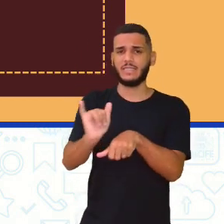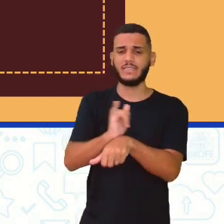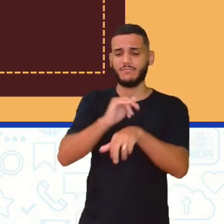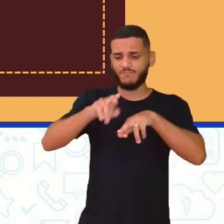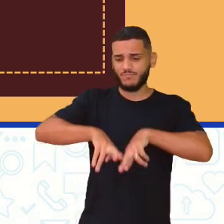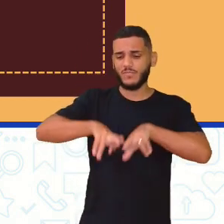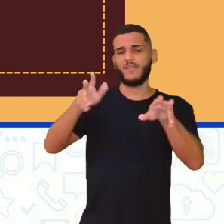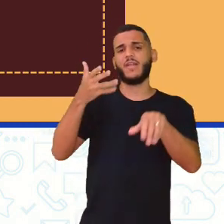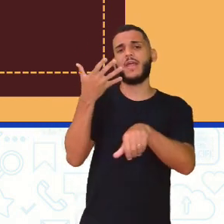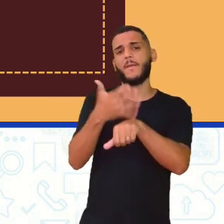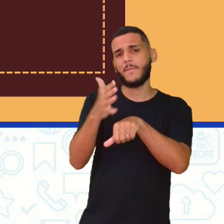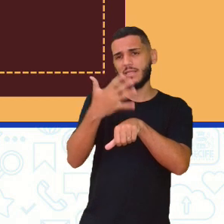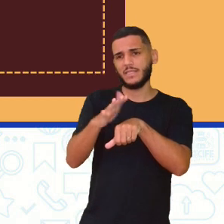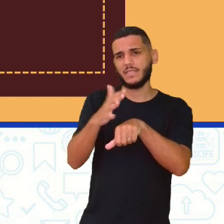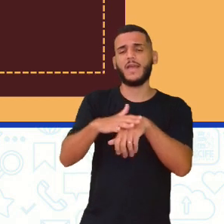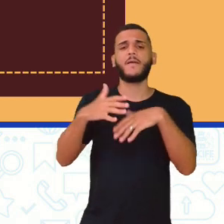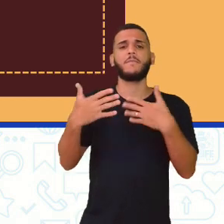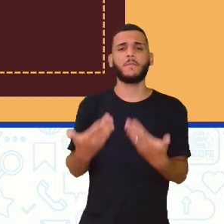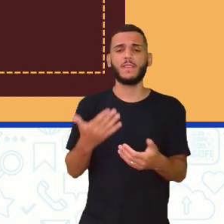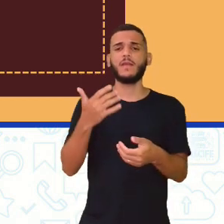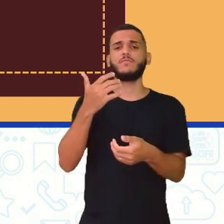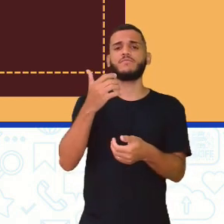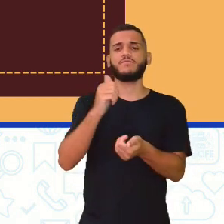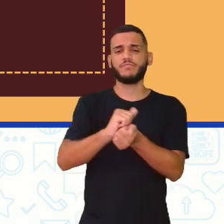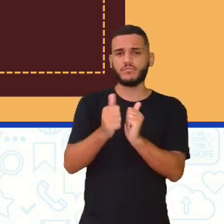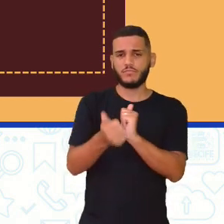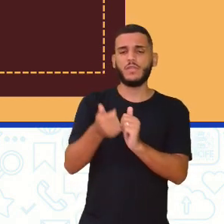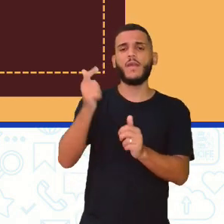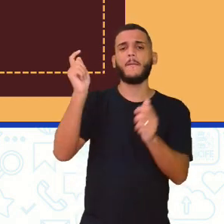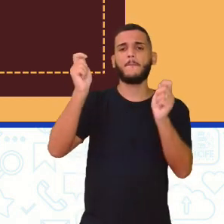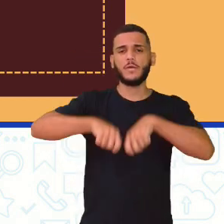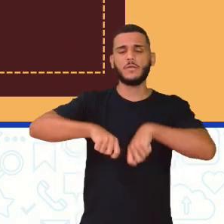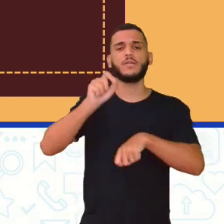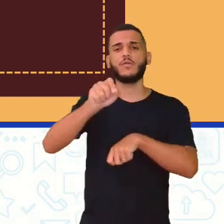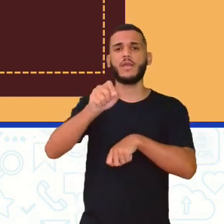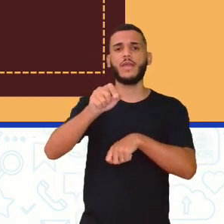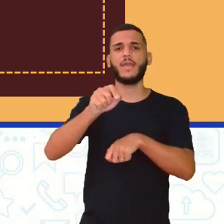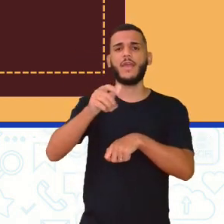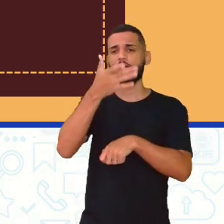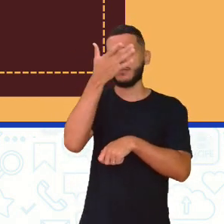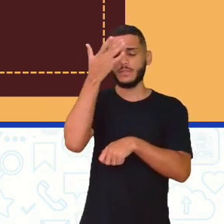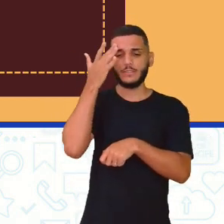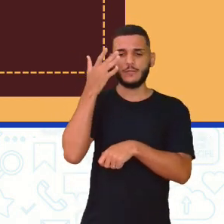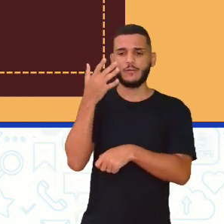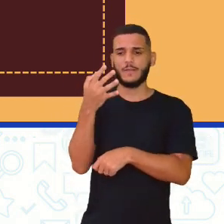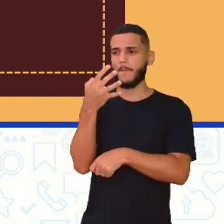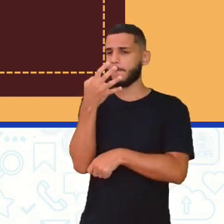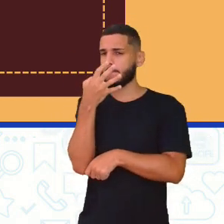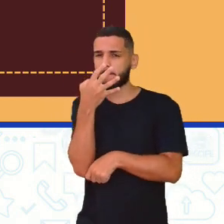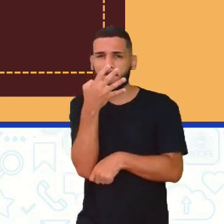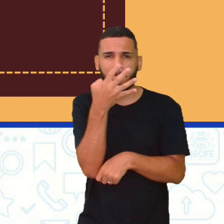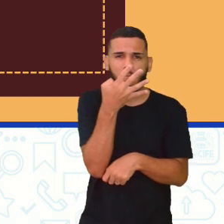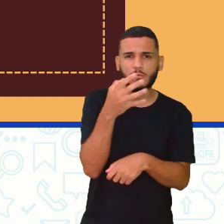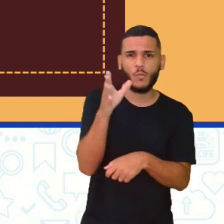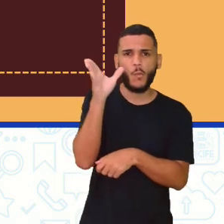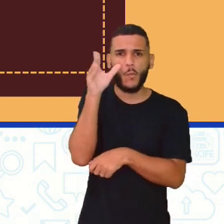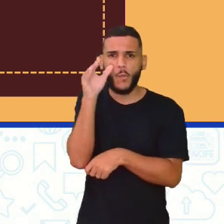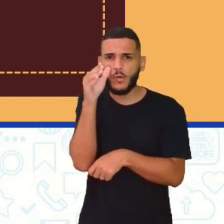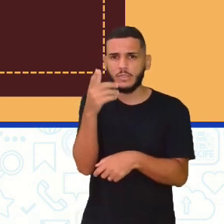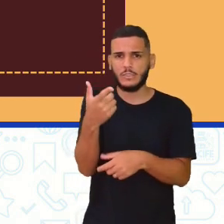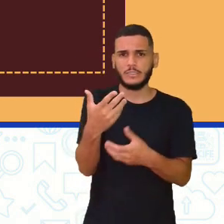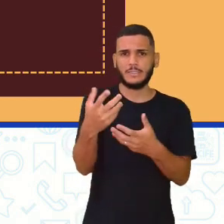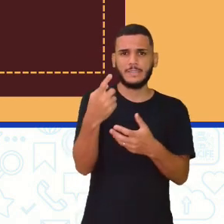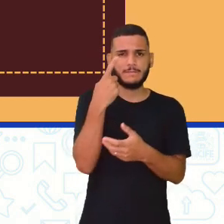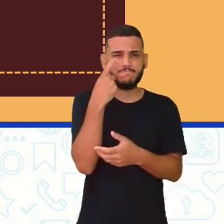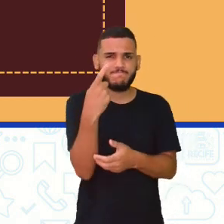de praticar, né? Que esse esporte, ele poderia começar a ser mais atrativo. Porque quando ele começou, né,